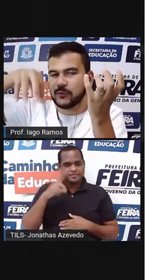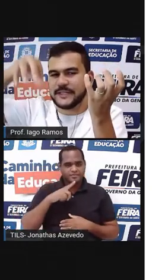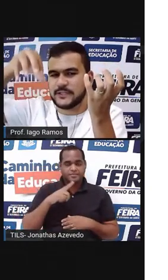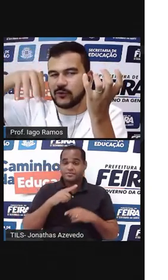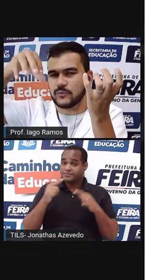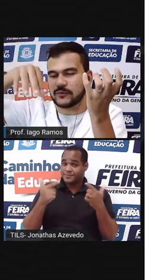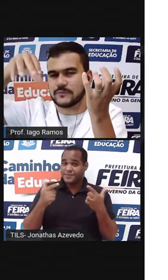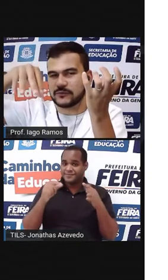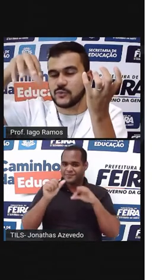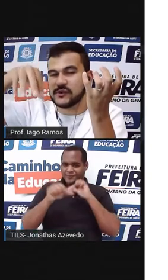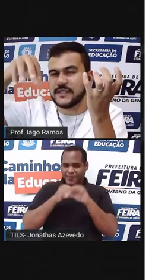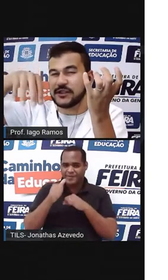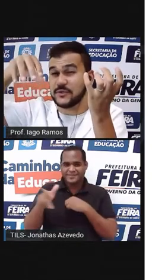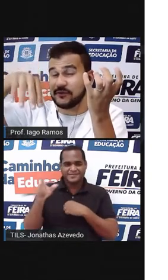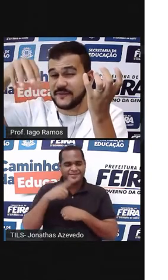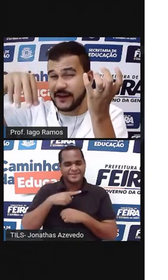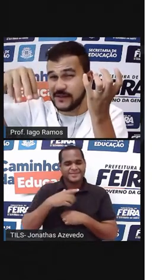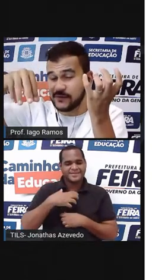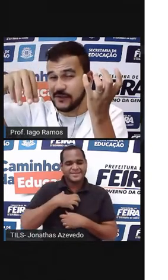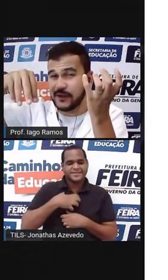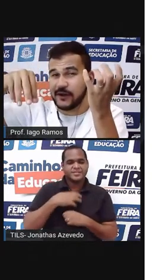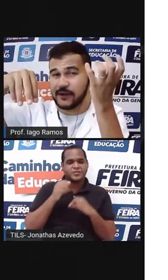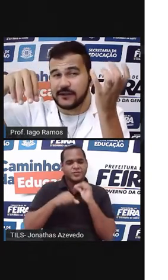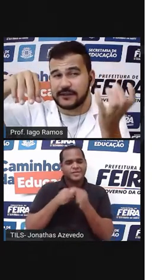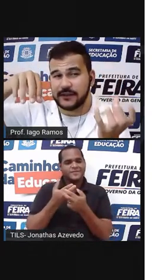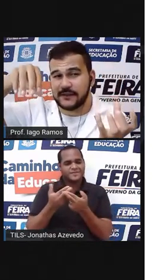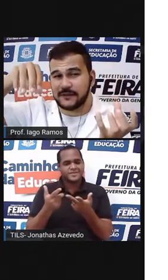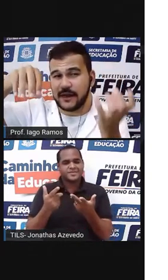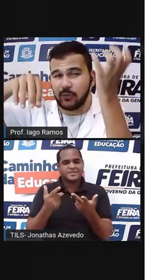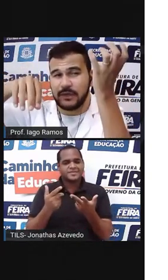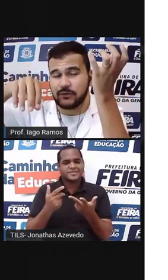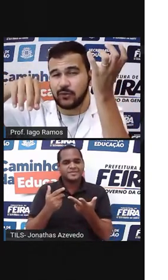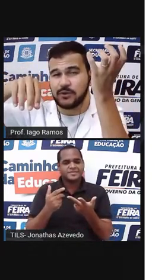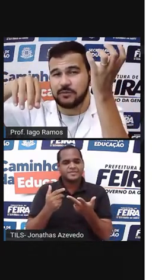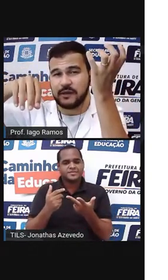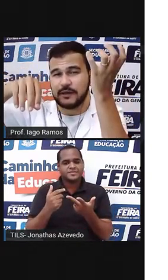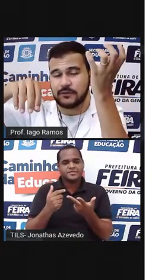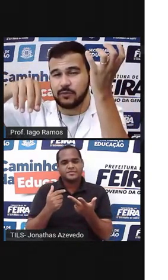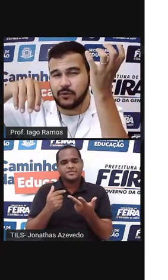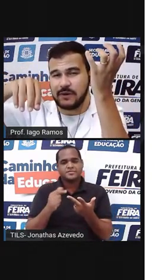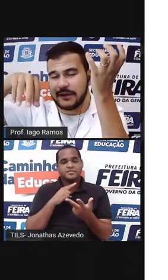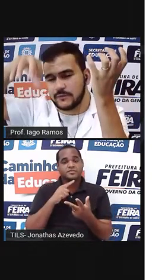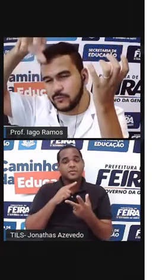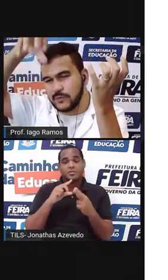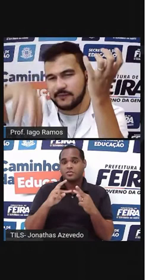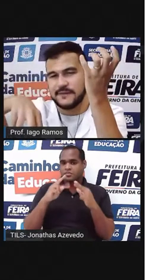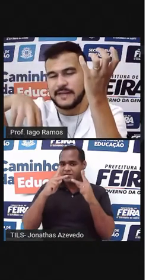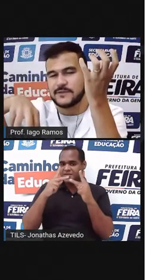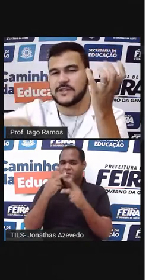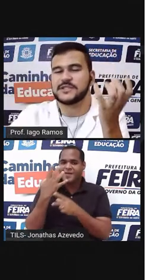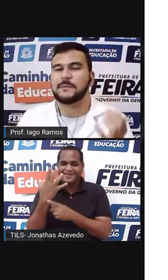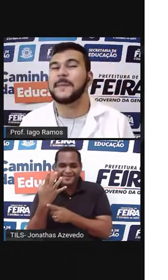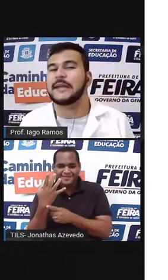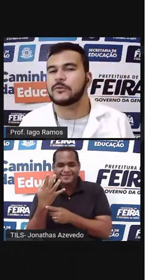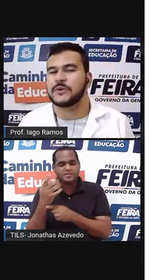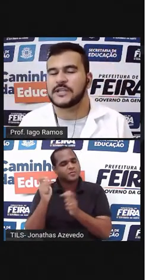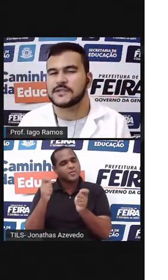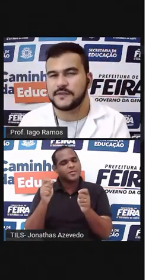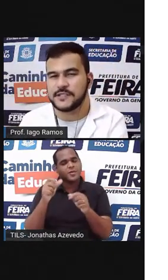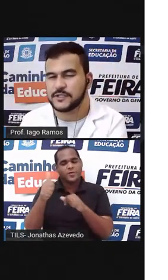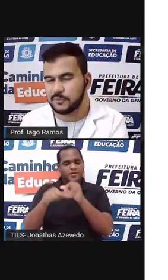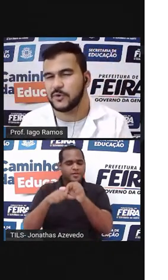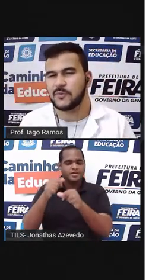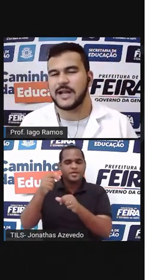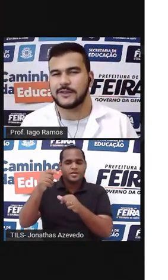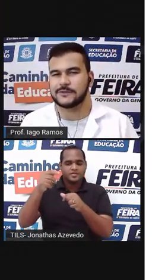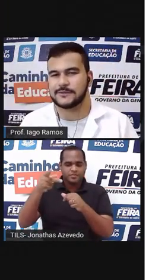diminuindo no sentido inverso, se aumentou multiplicando por 4, o inverso é diminuir